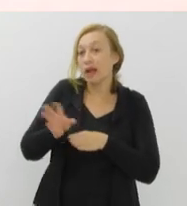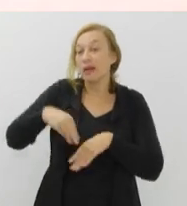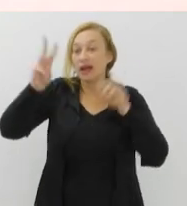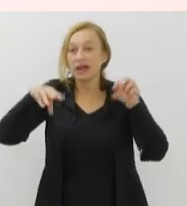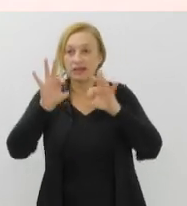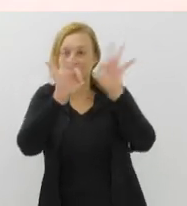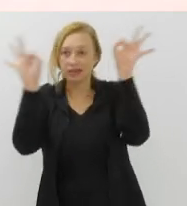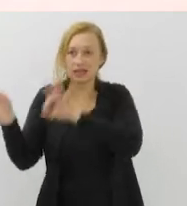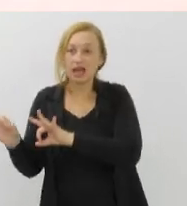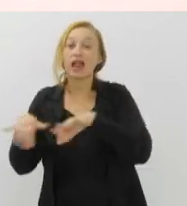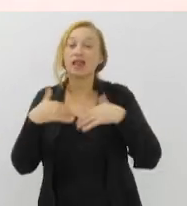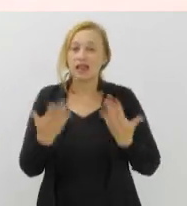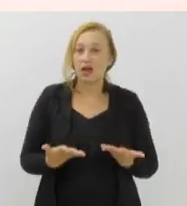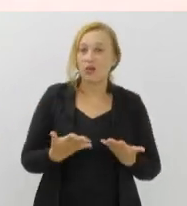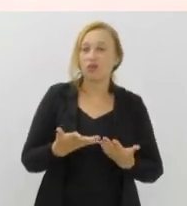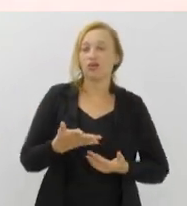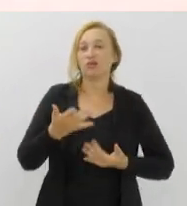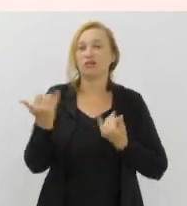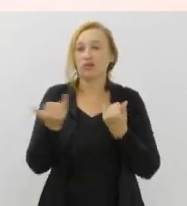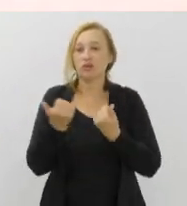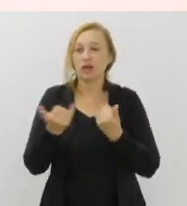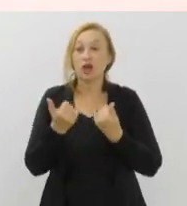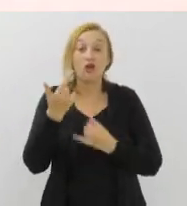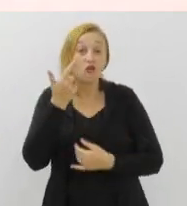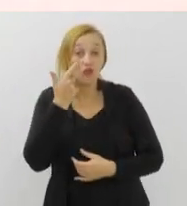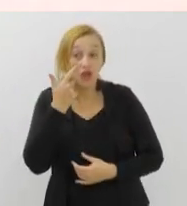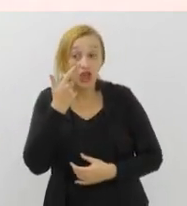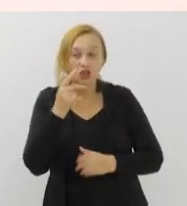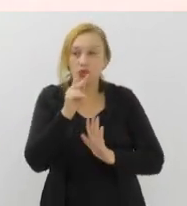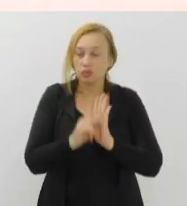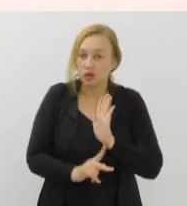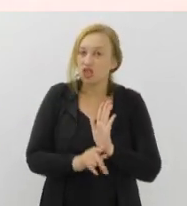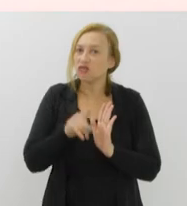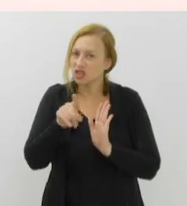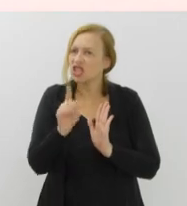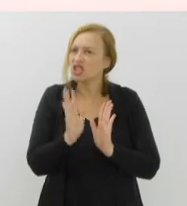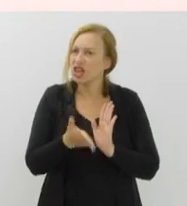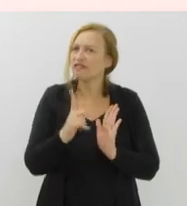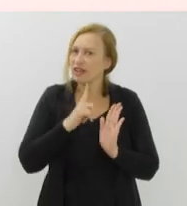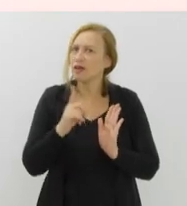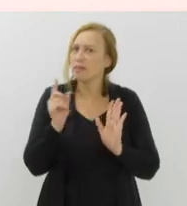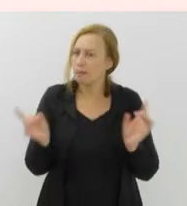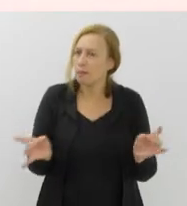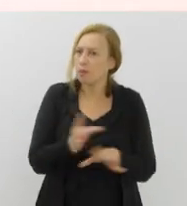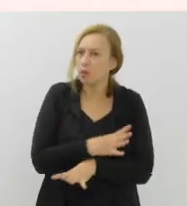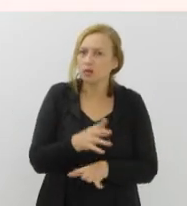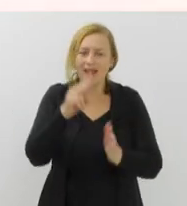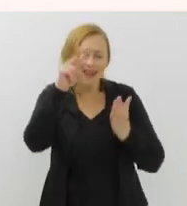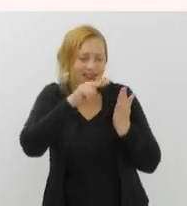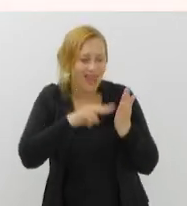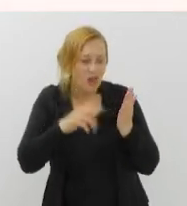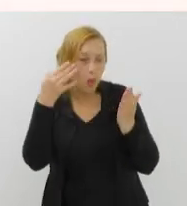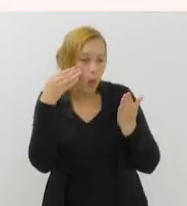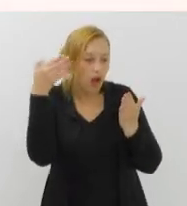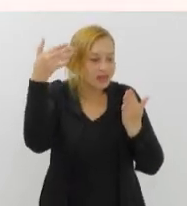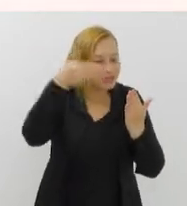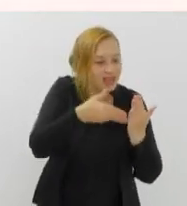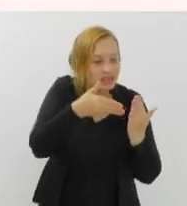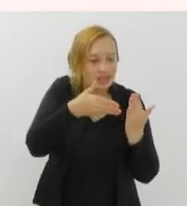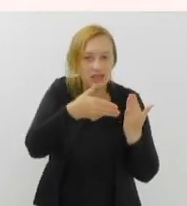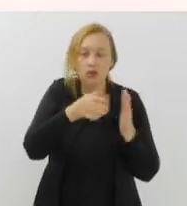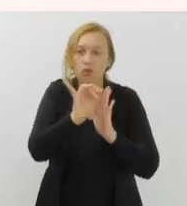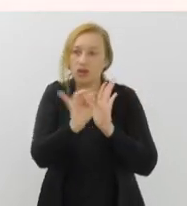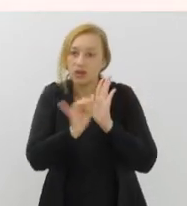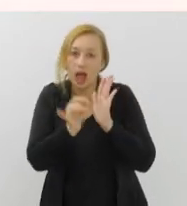Gente, então, fica uma recomendação. Olhem aqueles projetos que vocês já têm pronto. Leiam com muita atenção o edital. Ele é